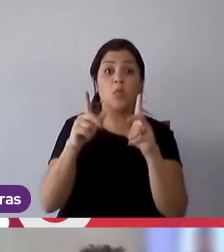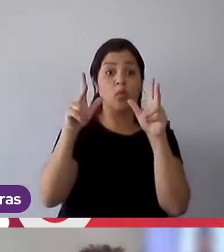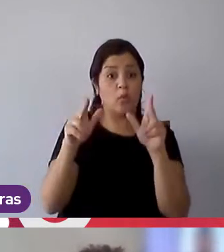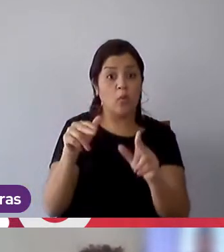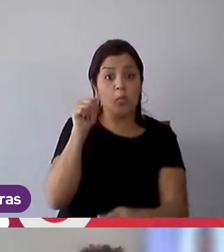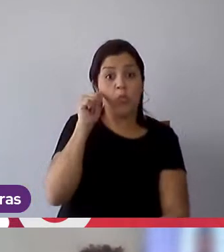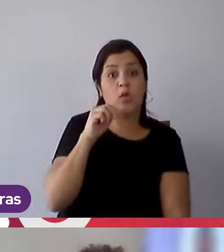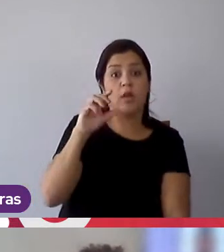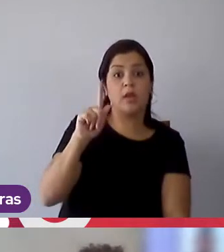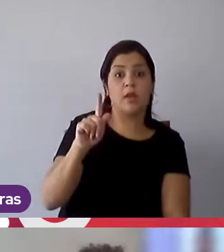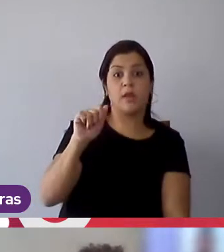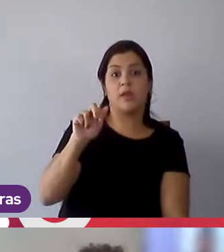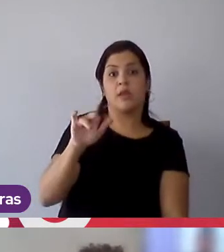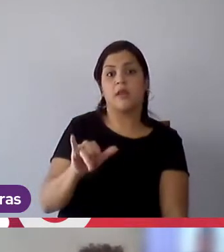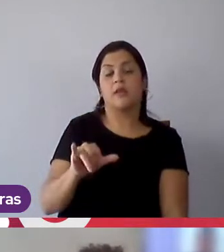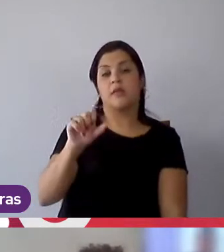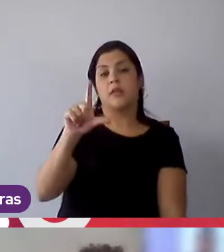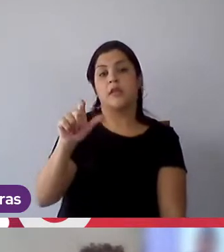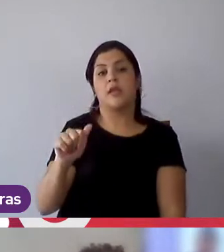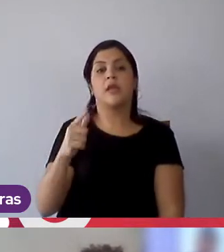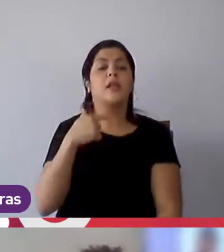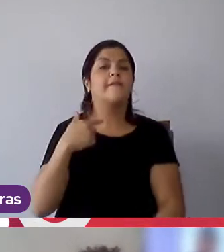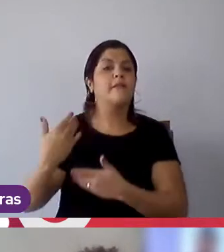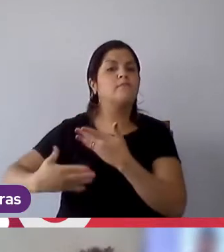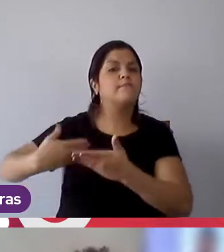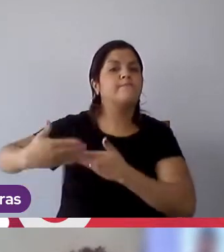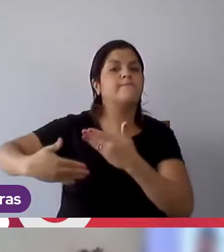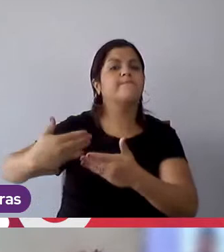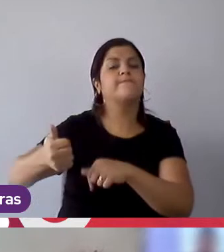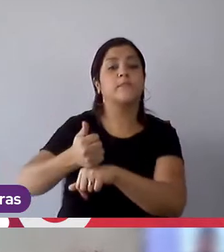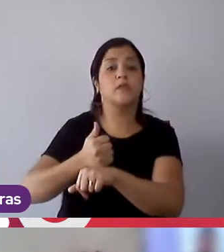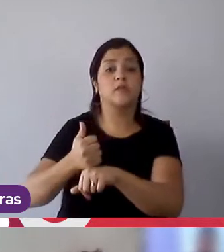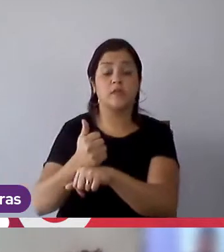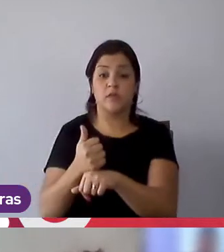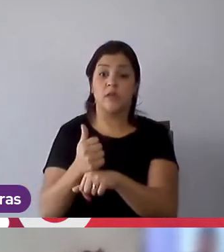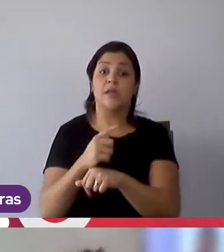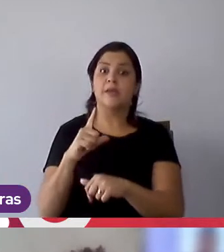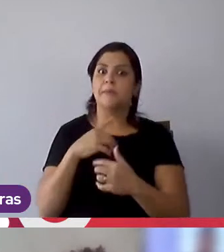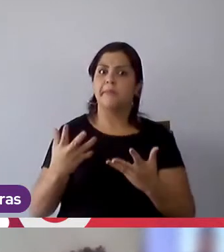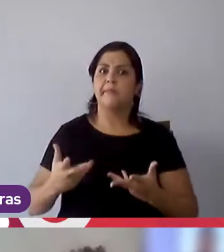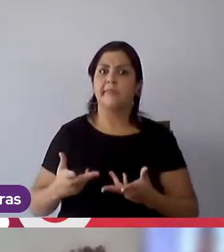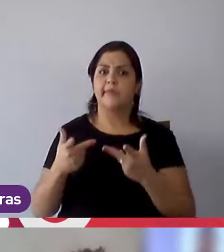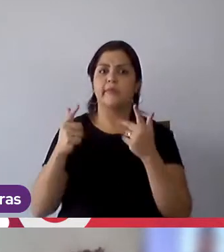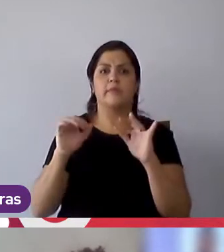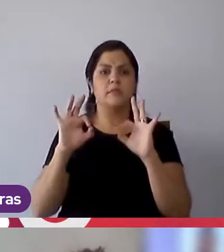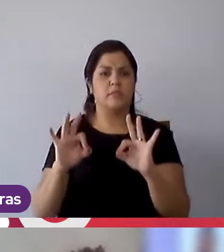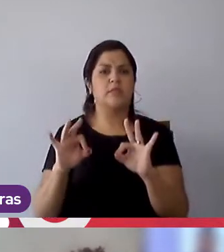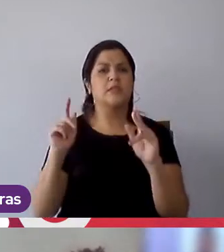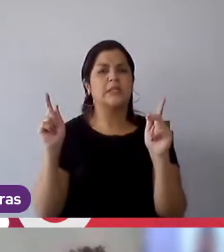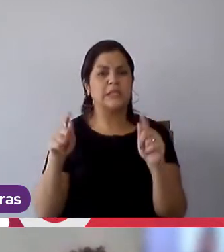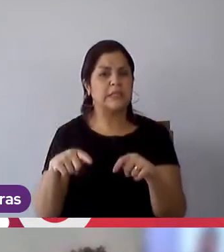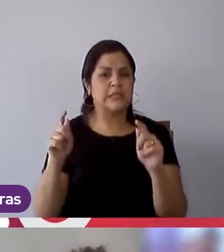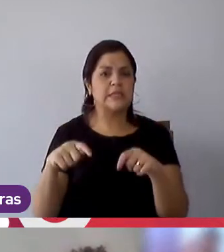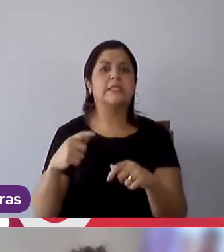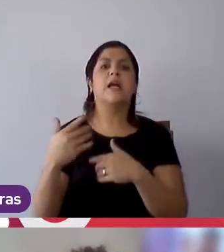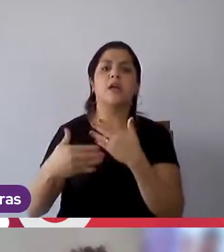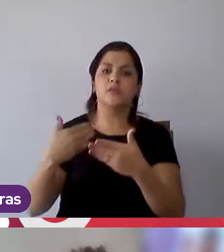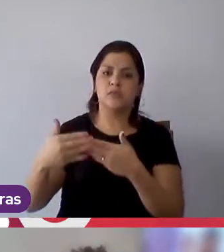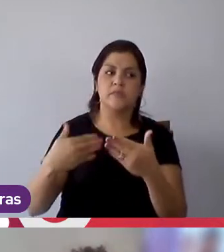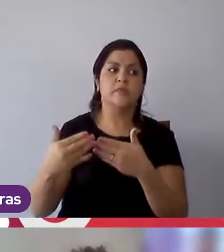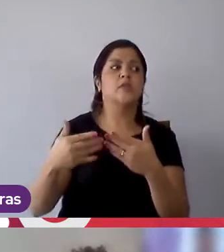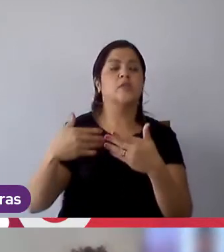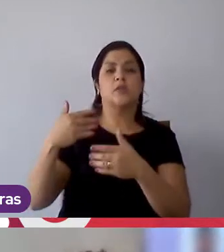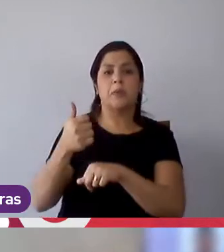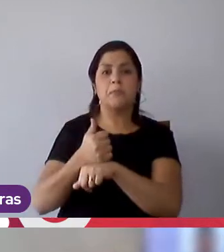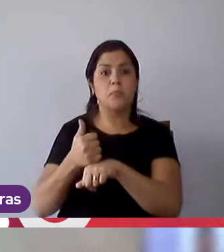temos o nosso plano de desenvolvimento, que o nosso plano de carreira, ele é incrível, então ele te dá as feiras de carreira